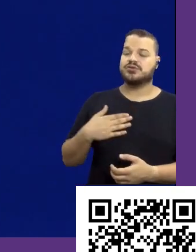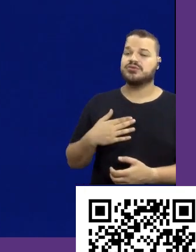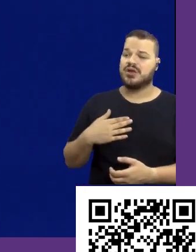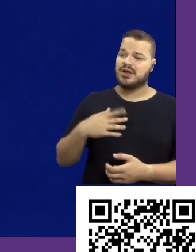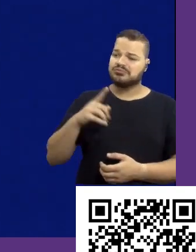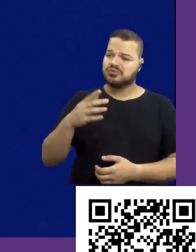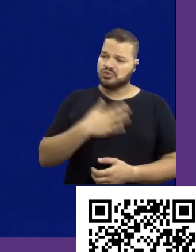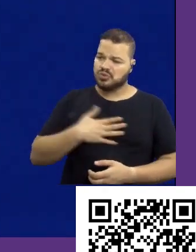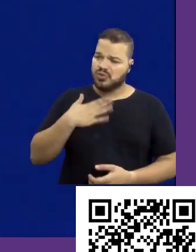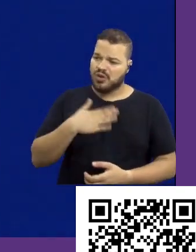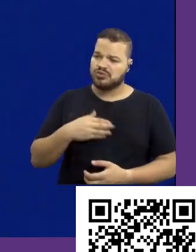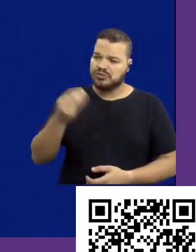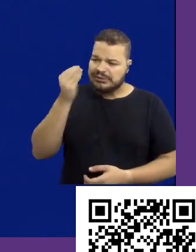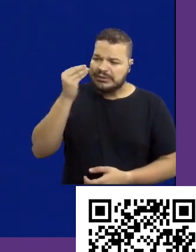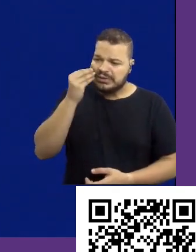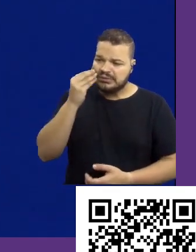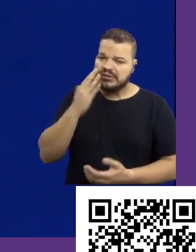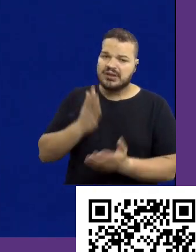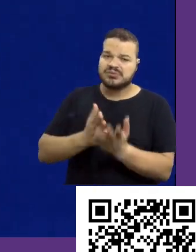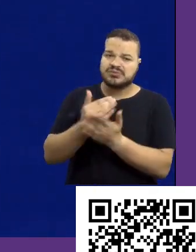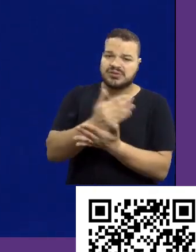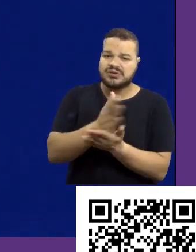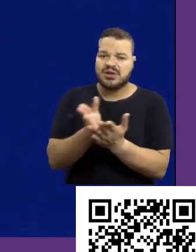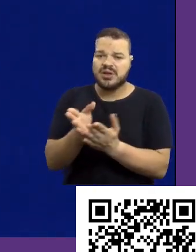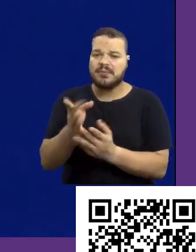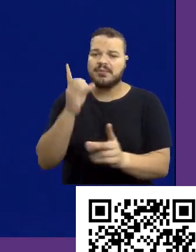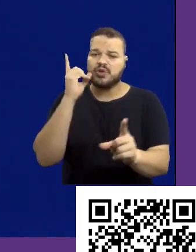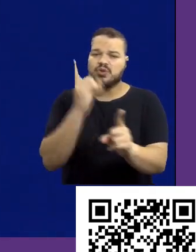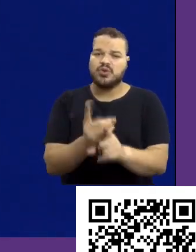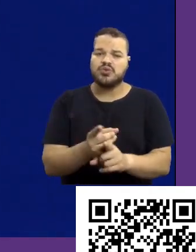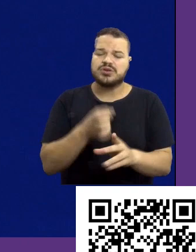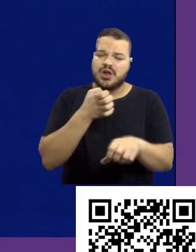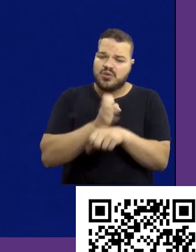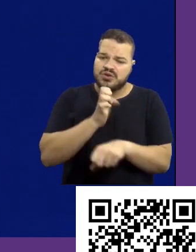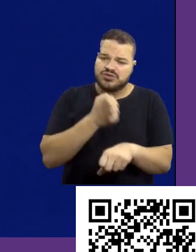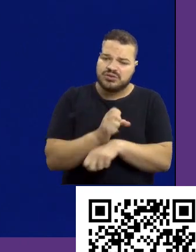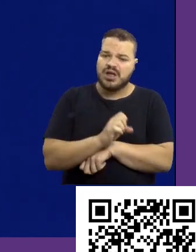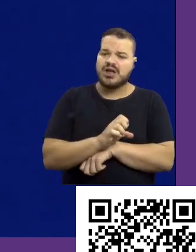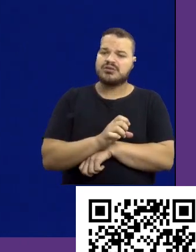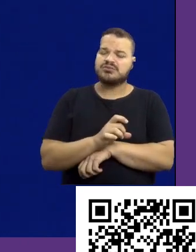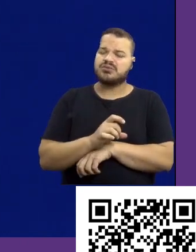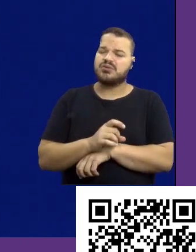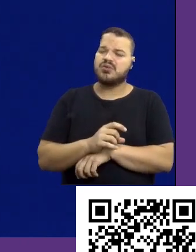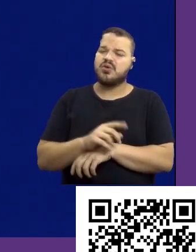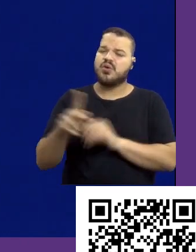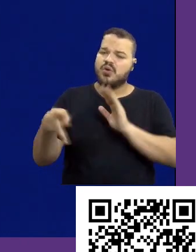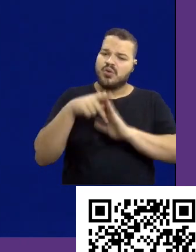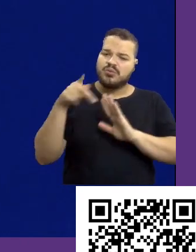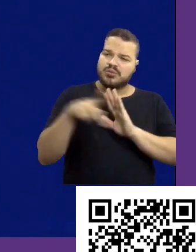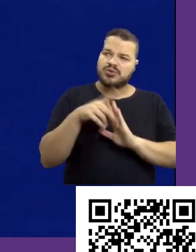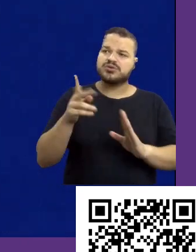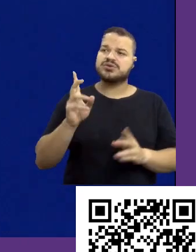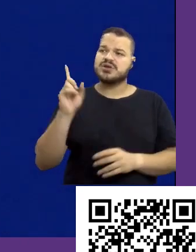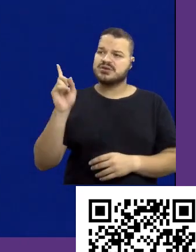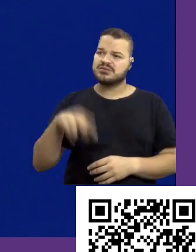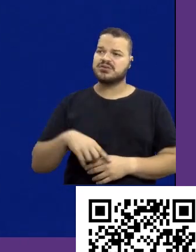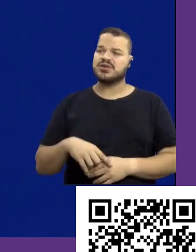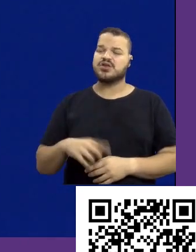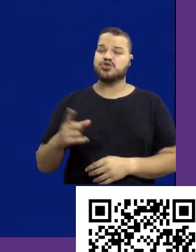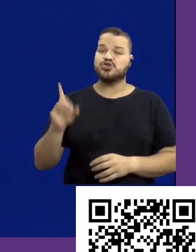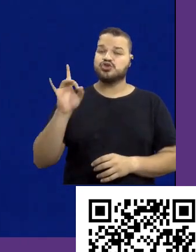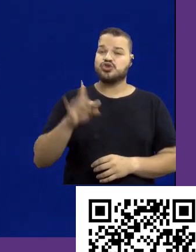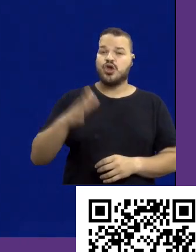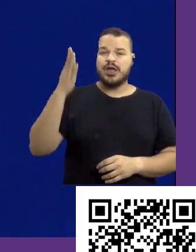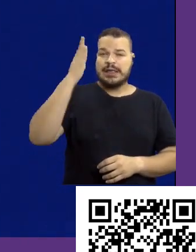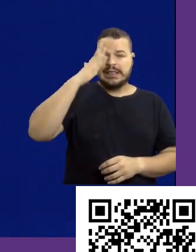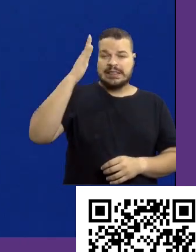testar o mercado. Vai procurar um estágio. Vai fazer um freelancer. vai fazer um projeto porque a gente só entende de